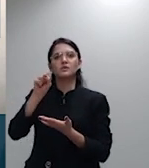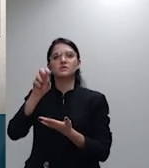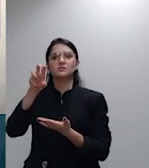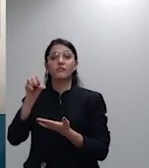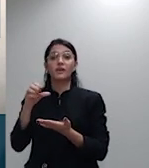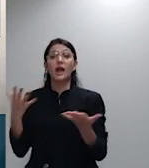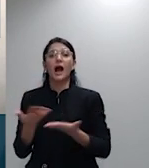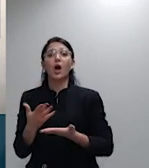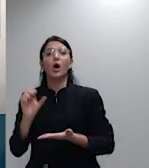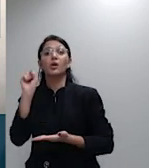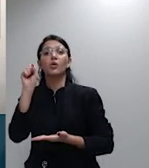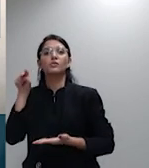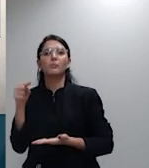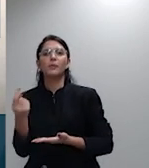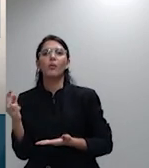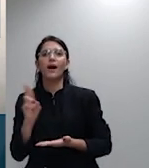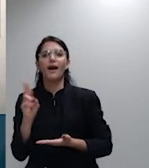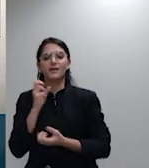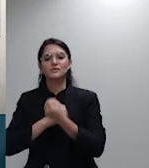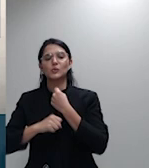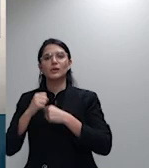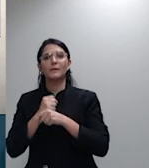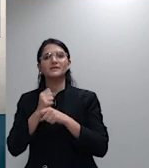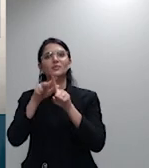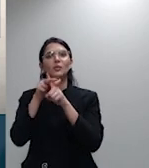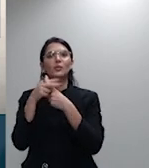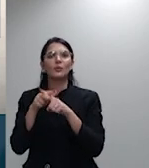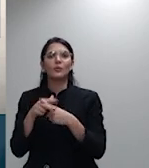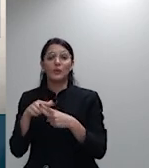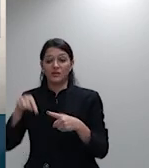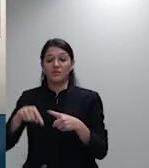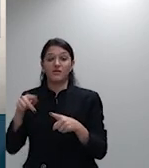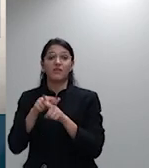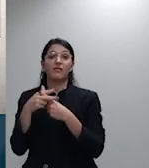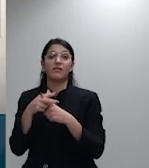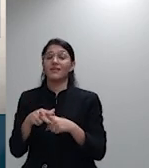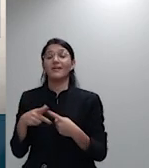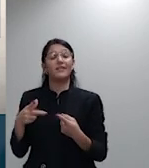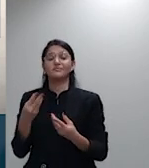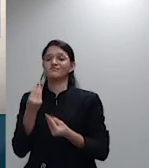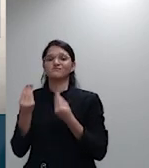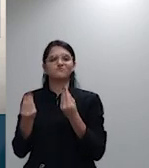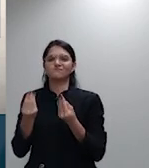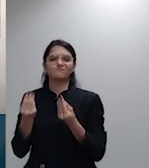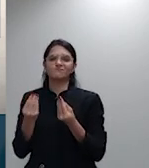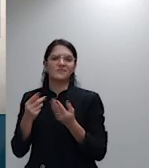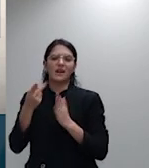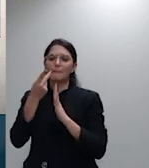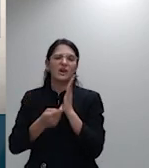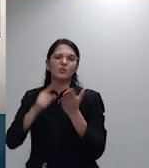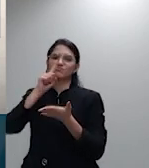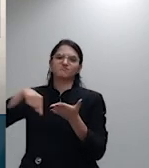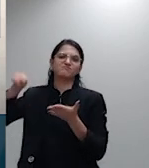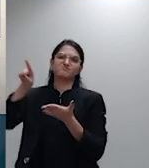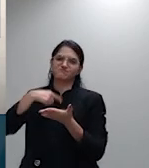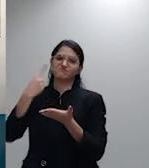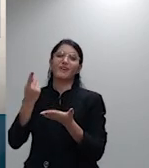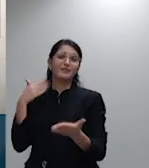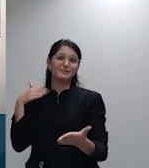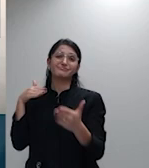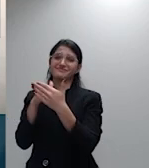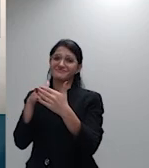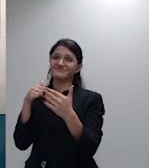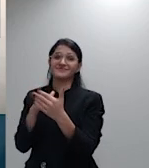passado o que ajuste desse ano ele cancelou o plano essa é a verdadeira cláusula de barreira e isso acontece porque a